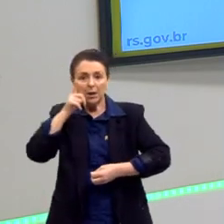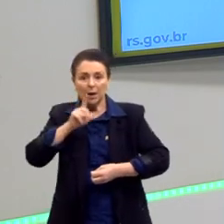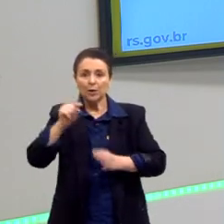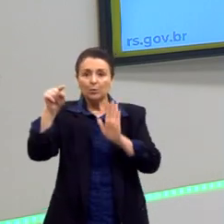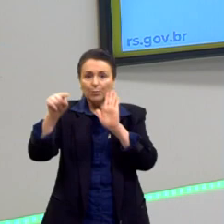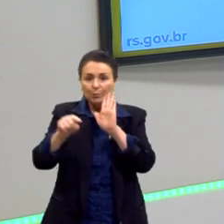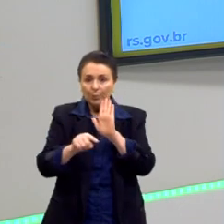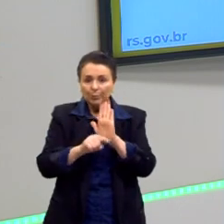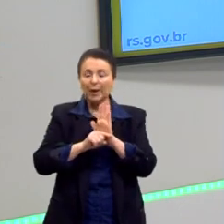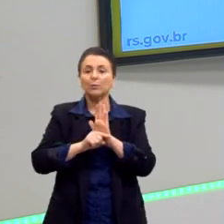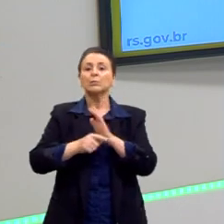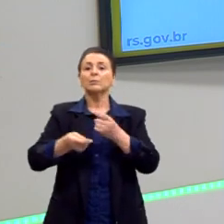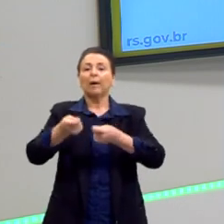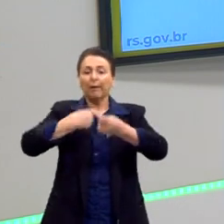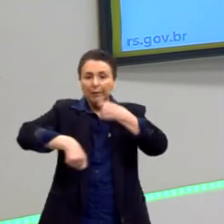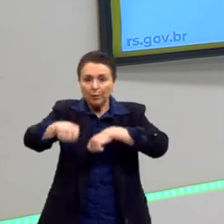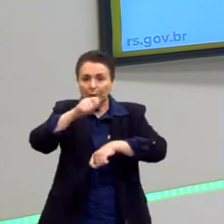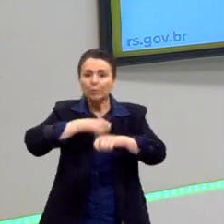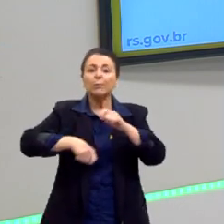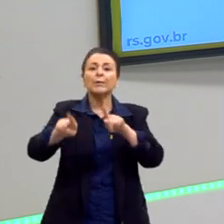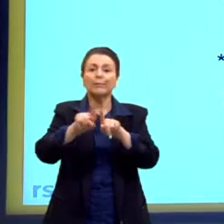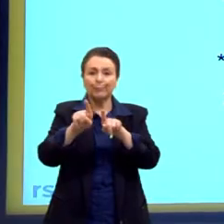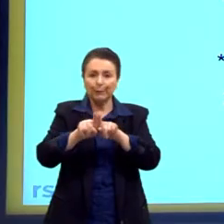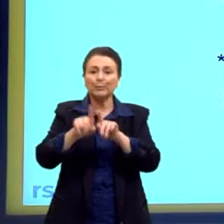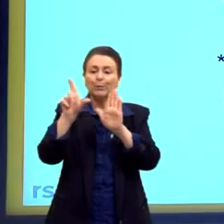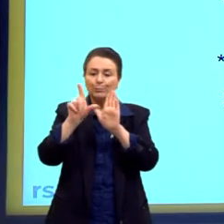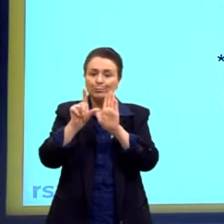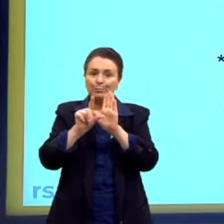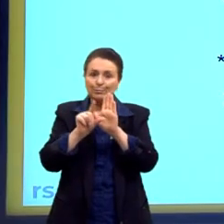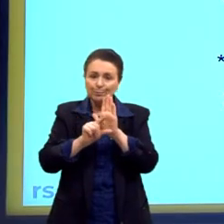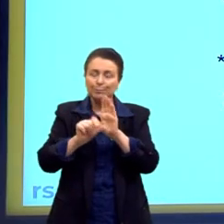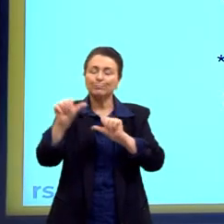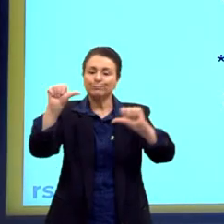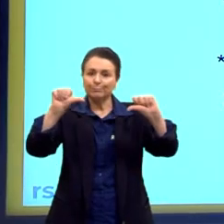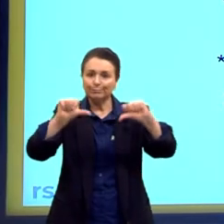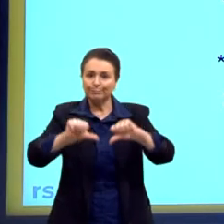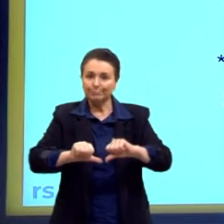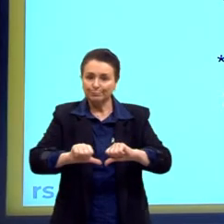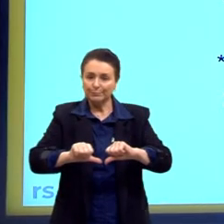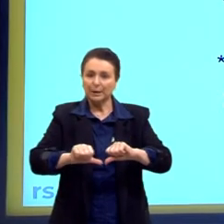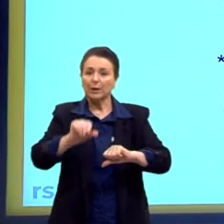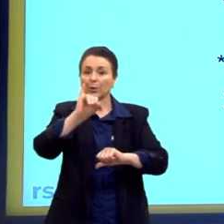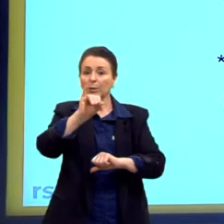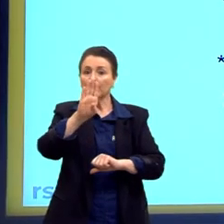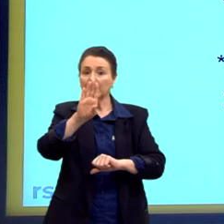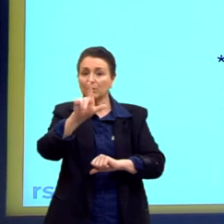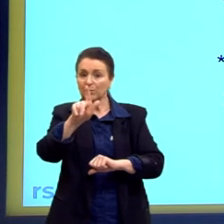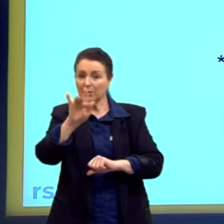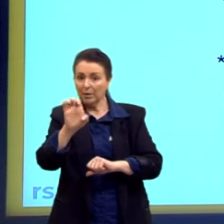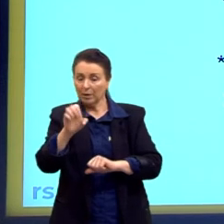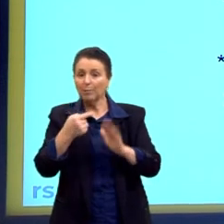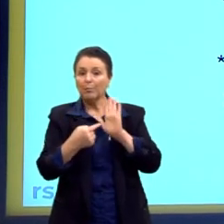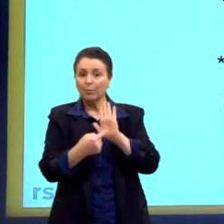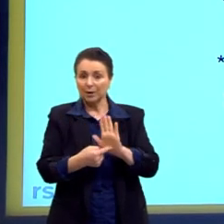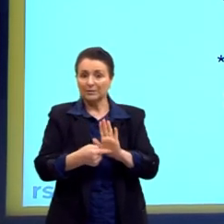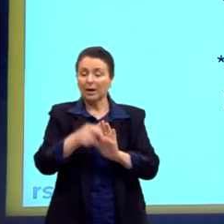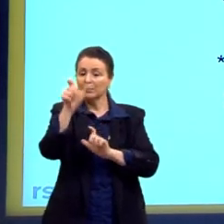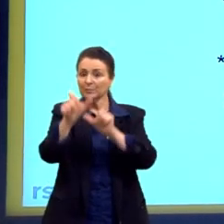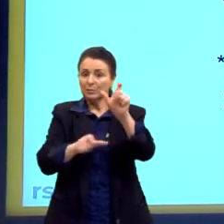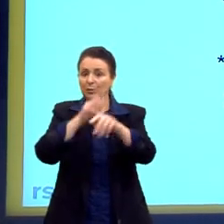roda da economia gira menos. Olha só, segundo o IBGE, entre os 86 milhões de pessoas ocupadas no Brasil,